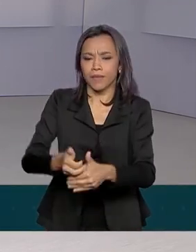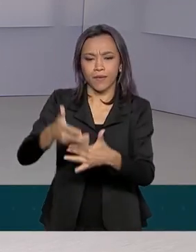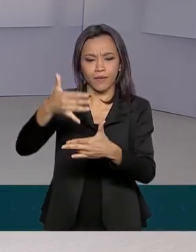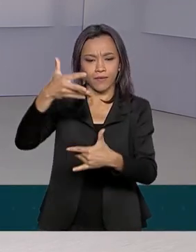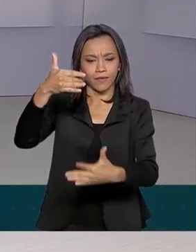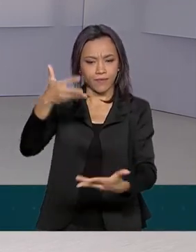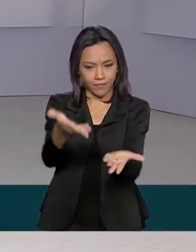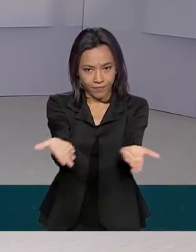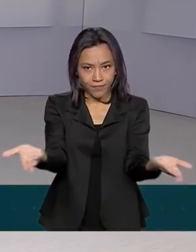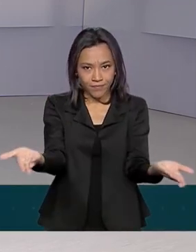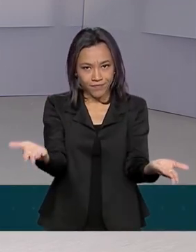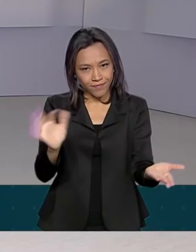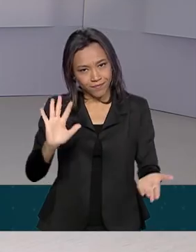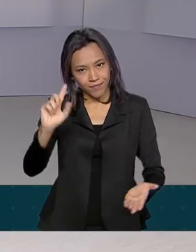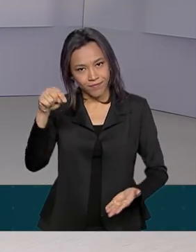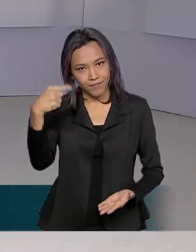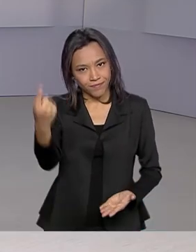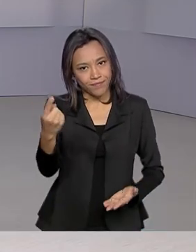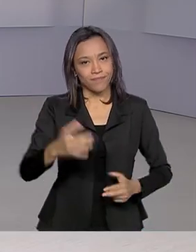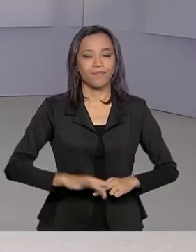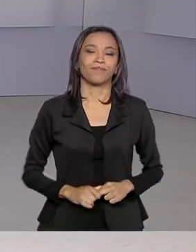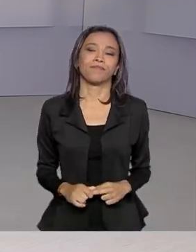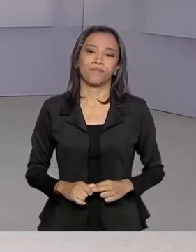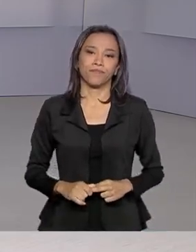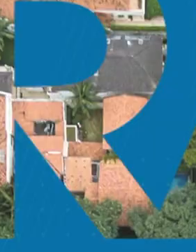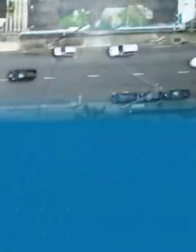redes sociais. Até a próxima edição. Tchau!